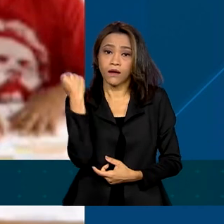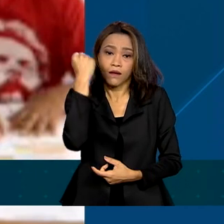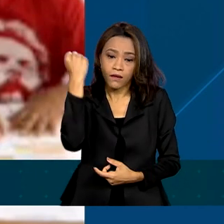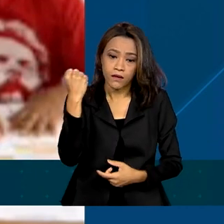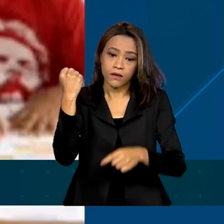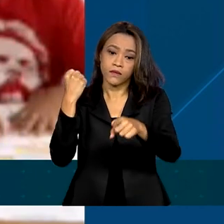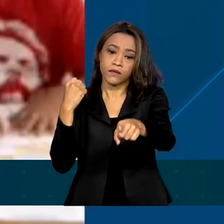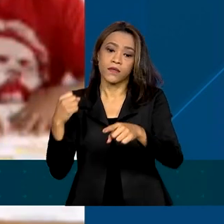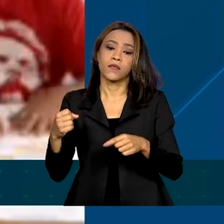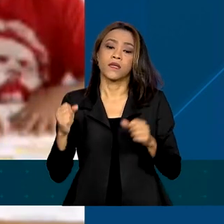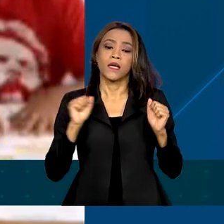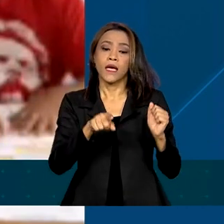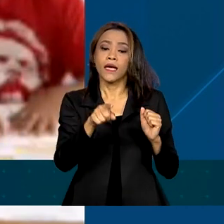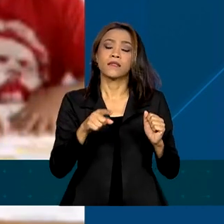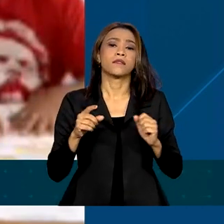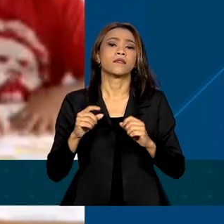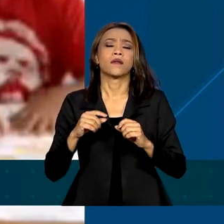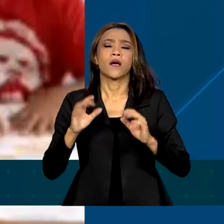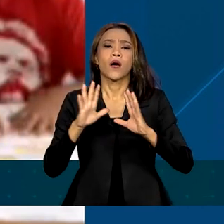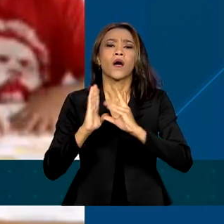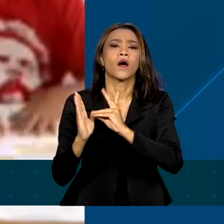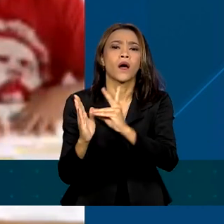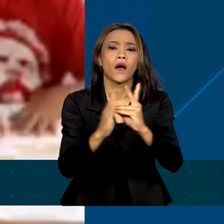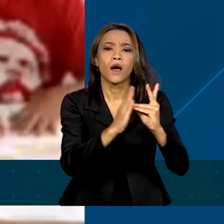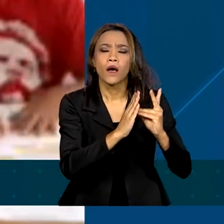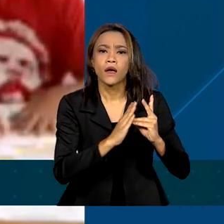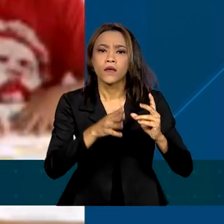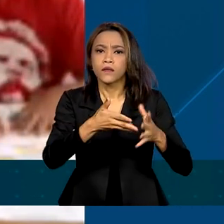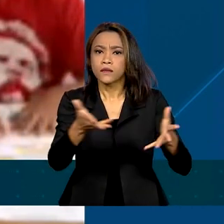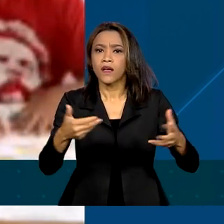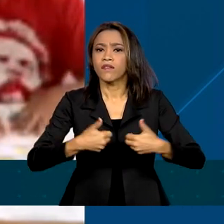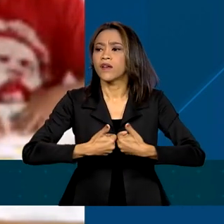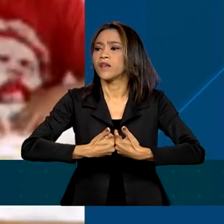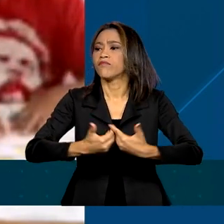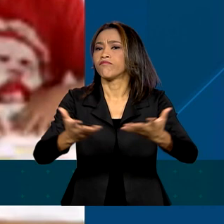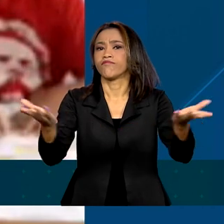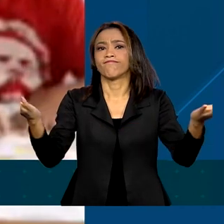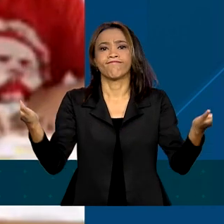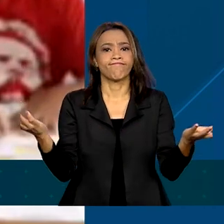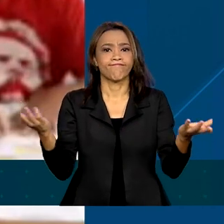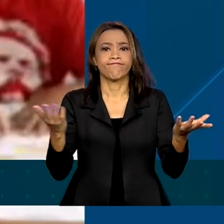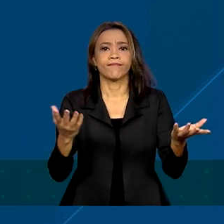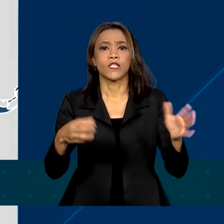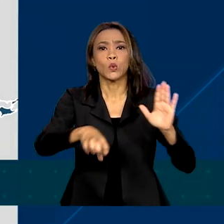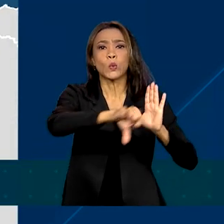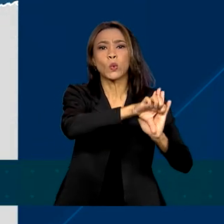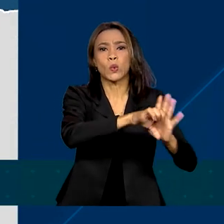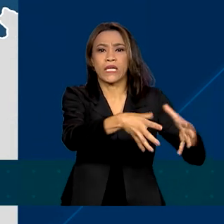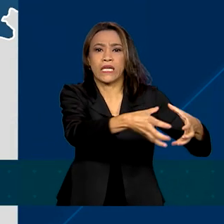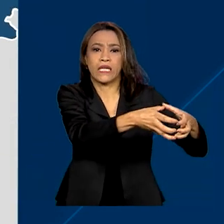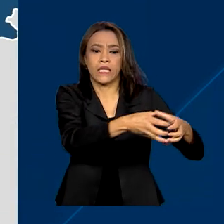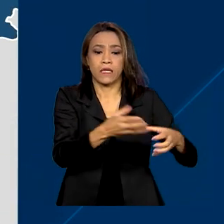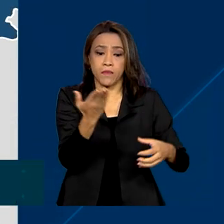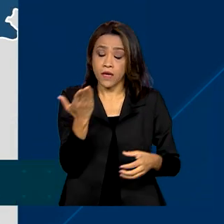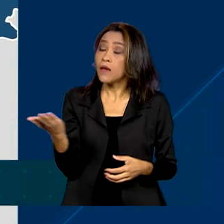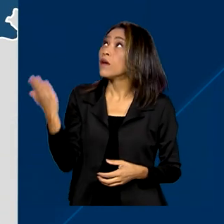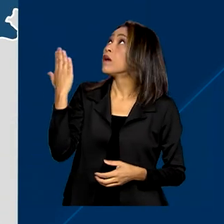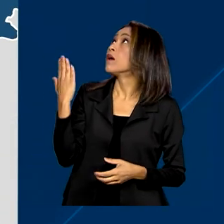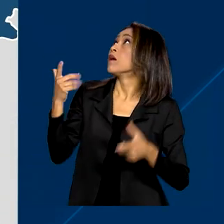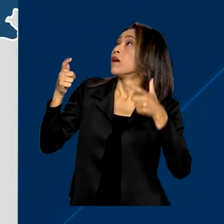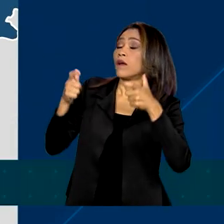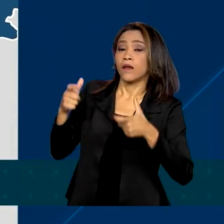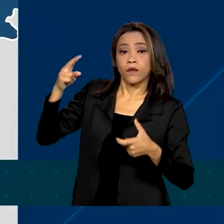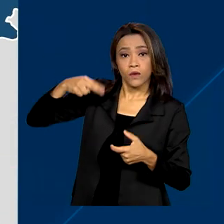invadiu as aldeias e essas comunidades estão a mercer do crime organizado. O território Yanomami